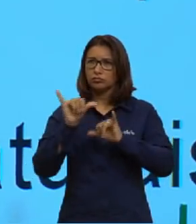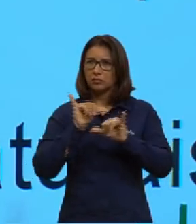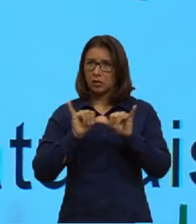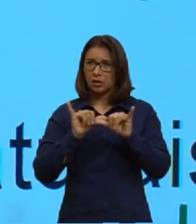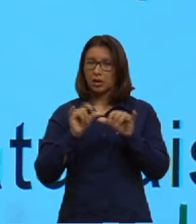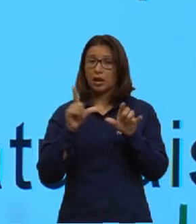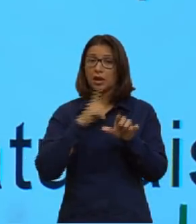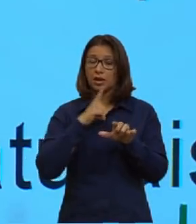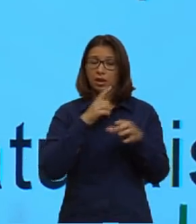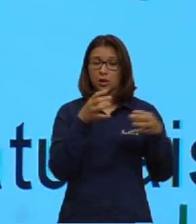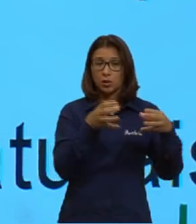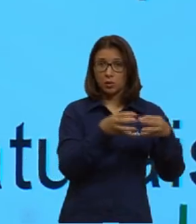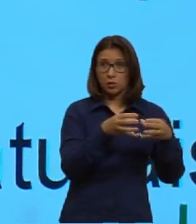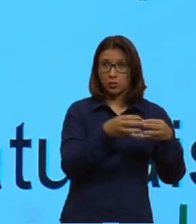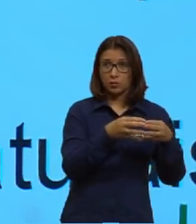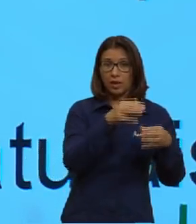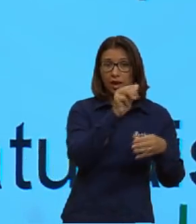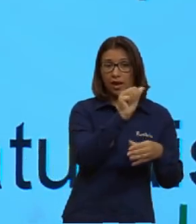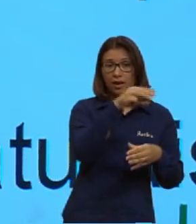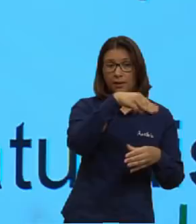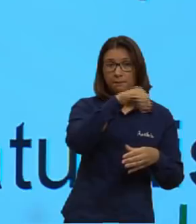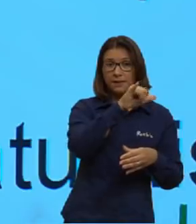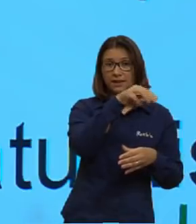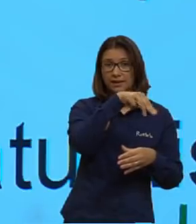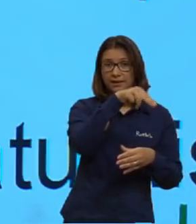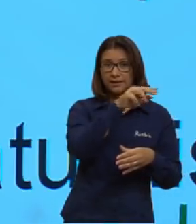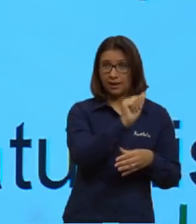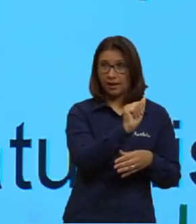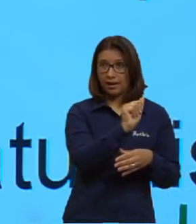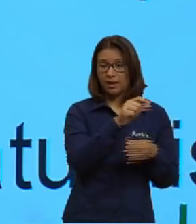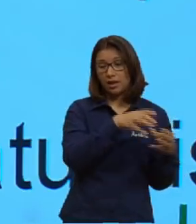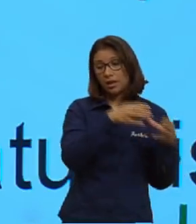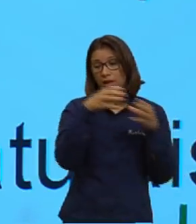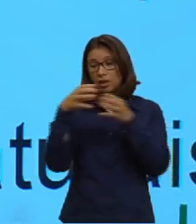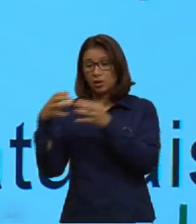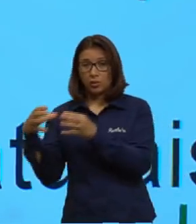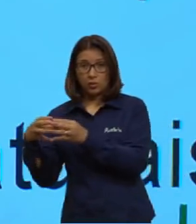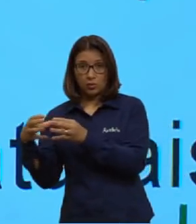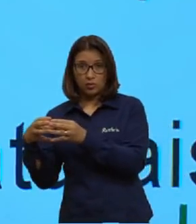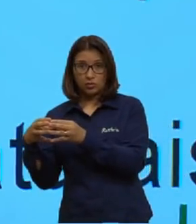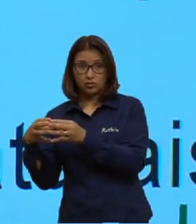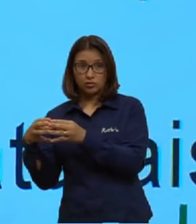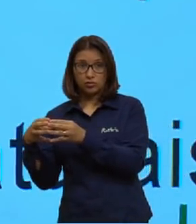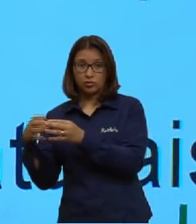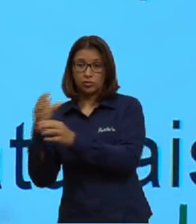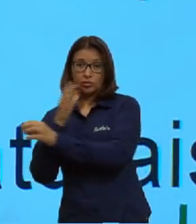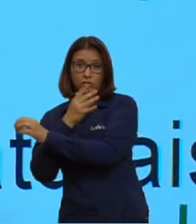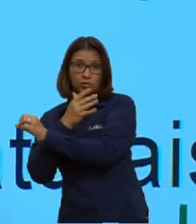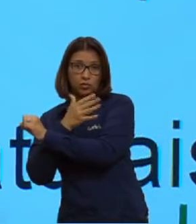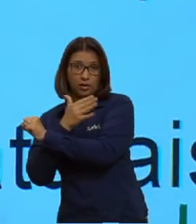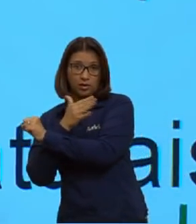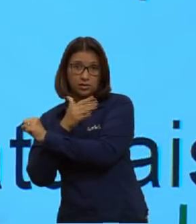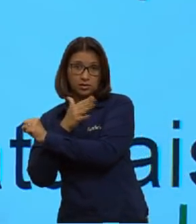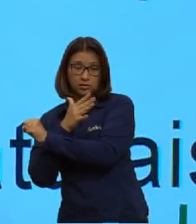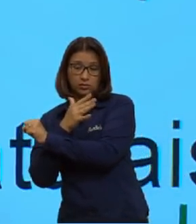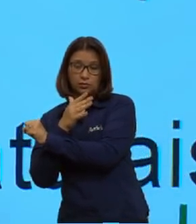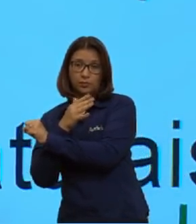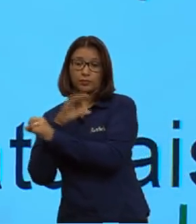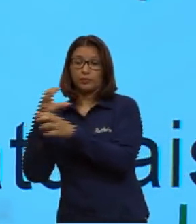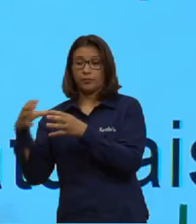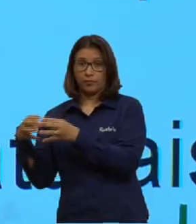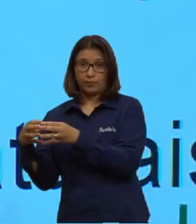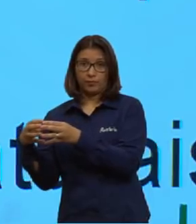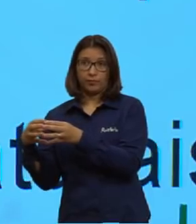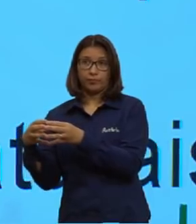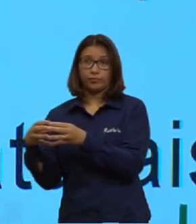ela tem um grupo amina aqui e um outro grupo que é o ácido carboxila. Quais